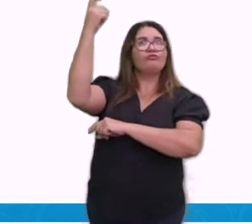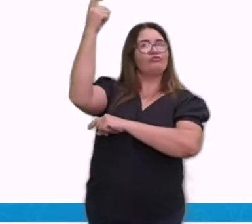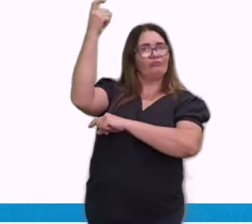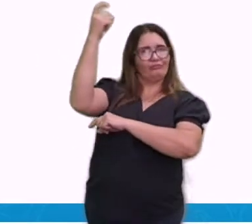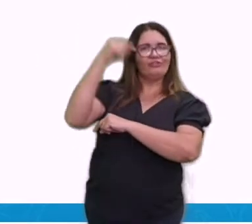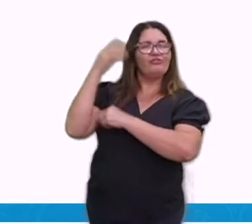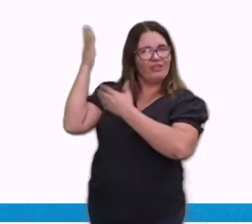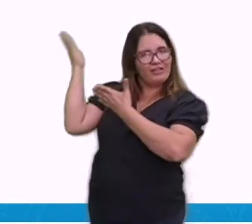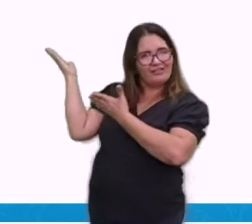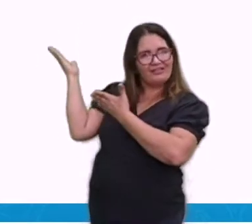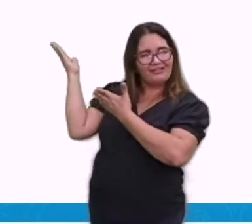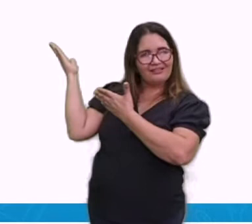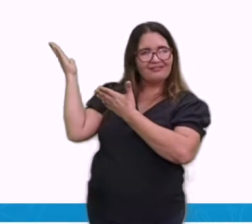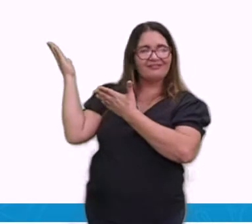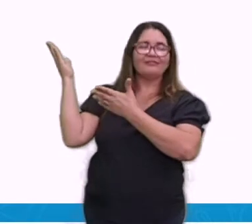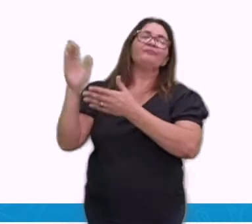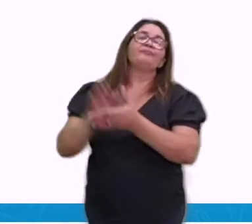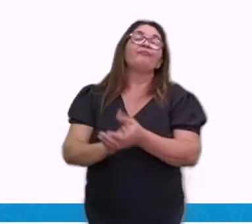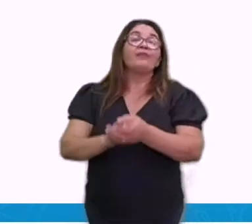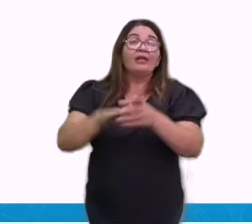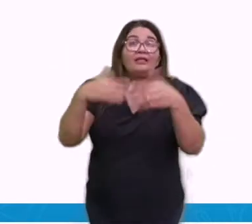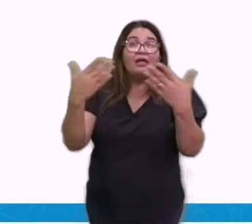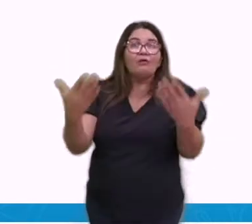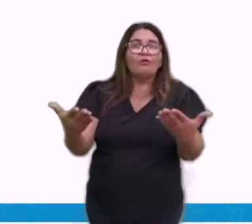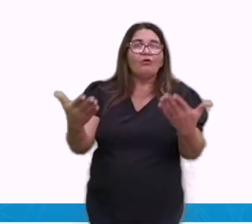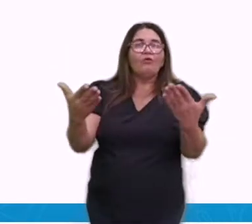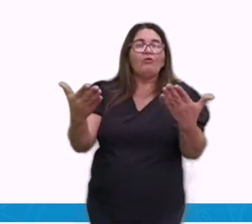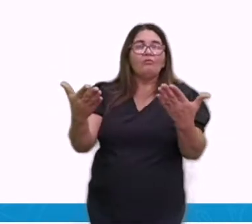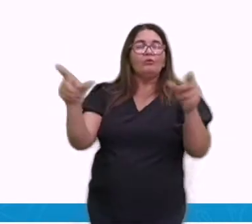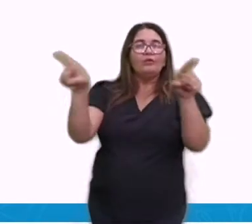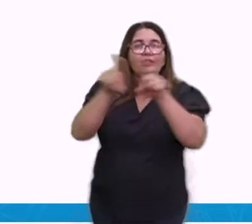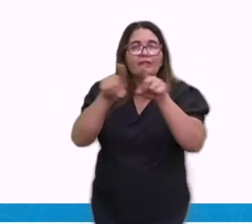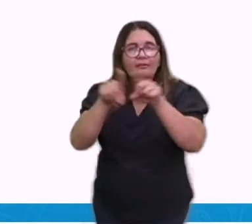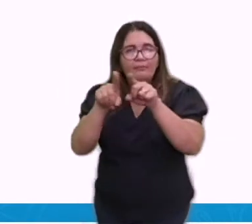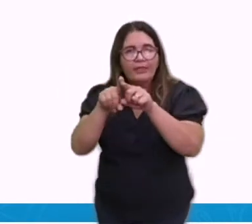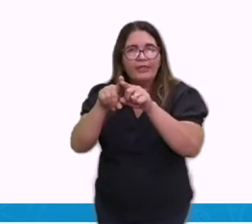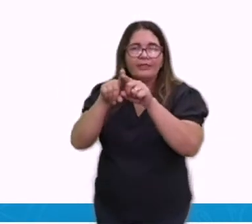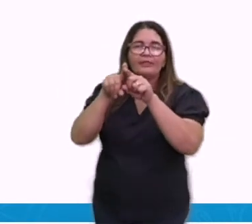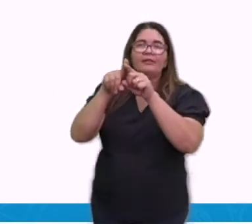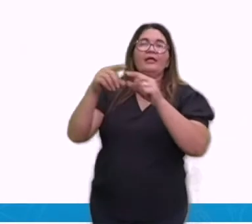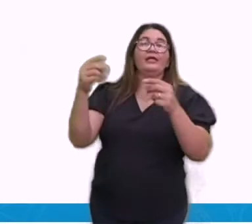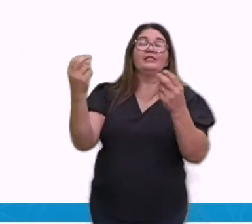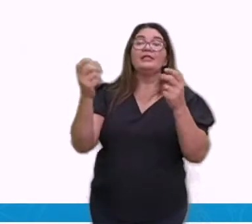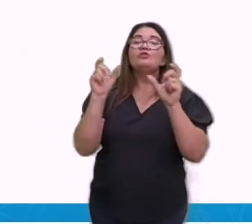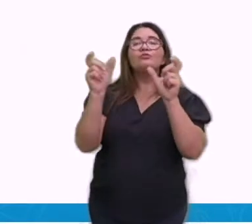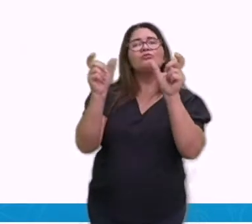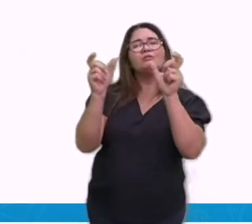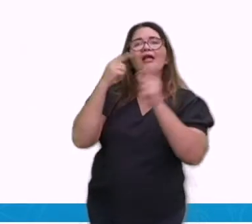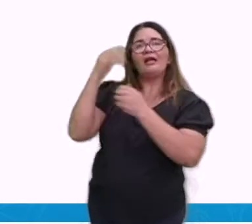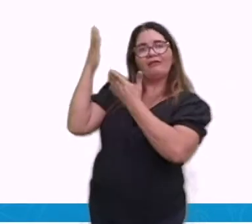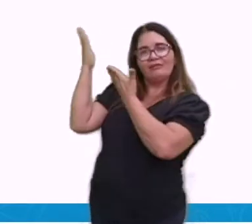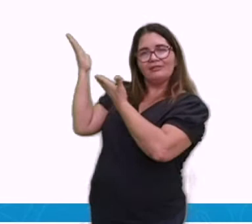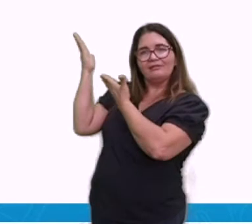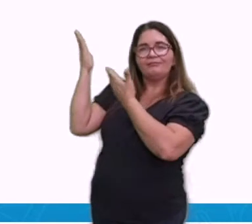Tropical é só tropical. Ele é o tropical de altitude. Vamos ver as características?